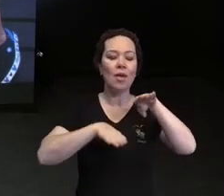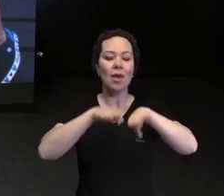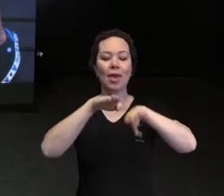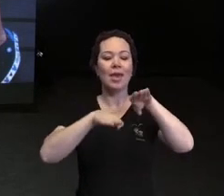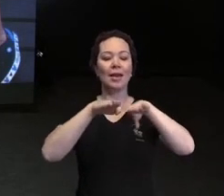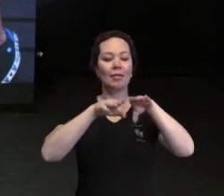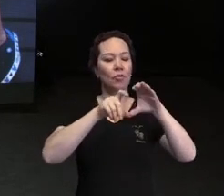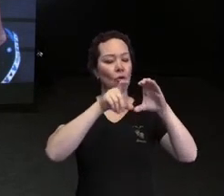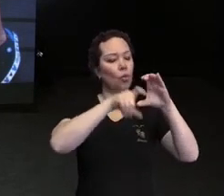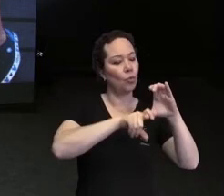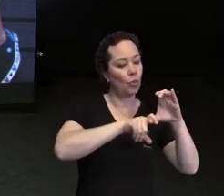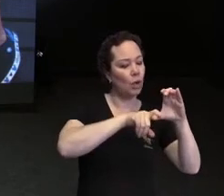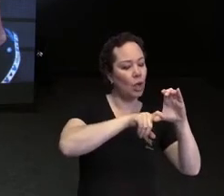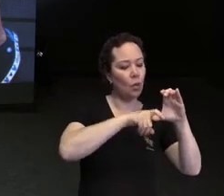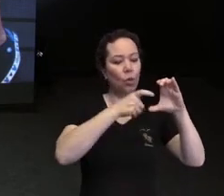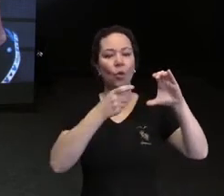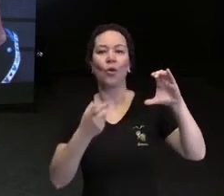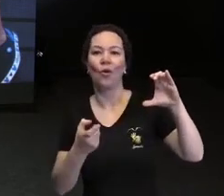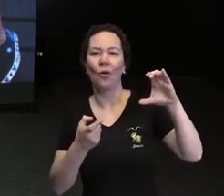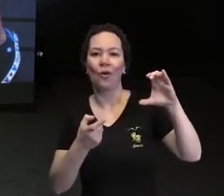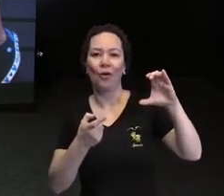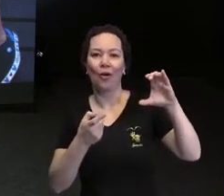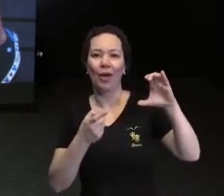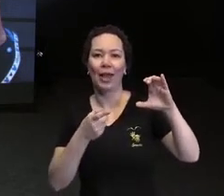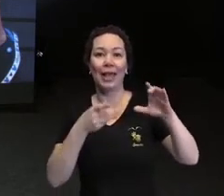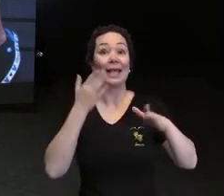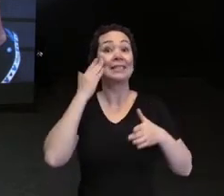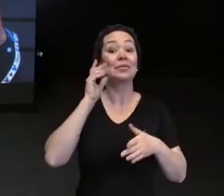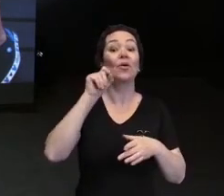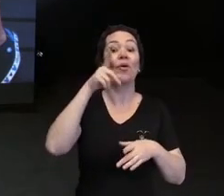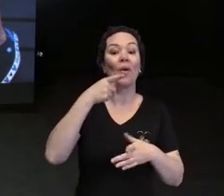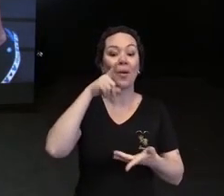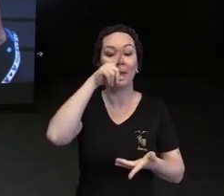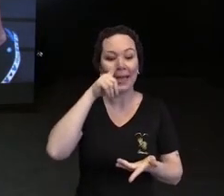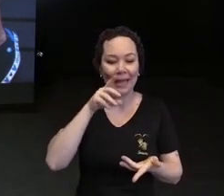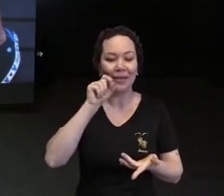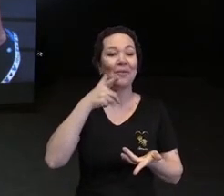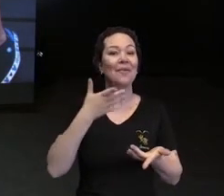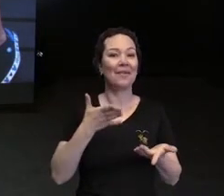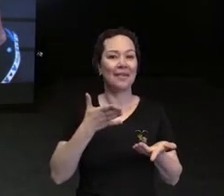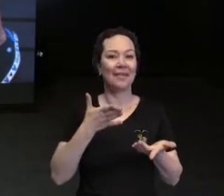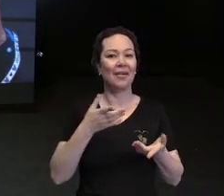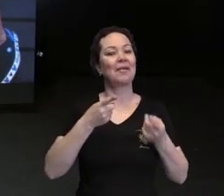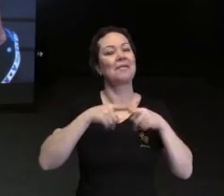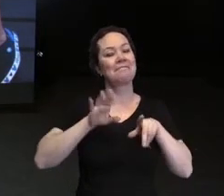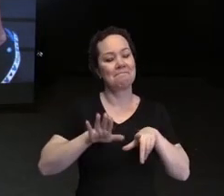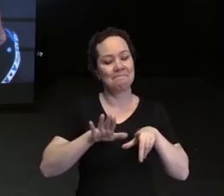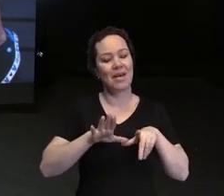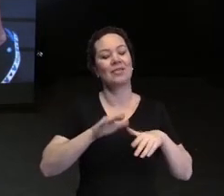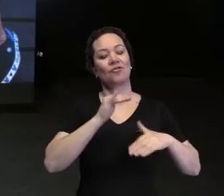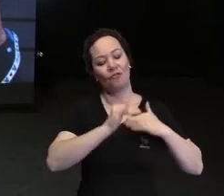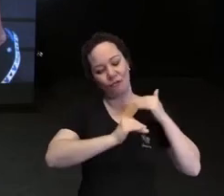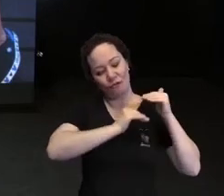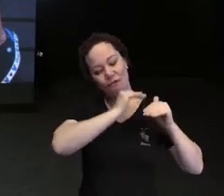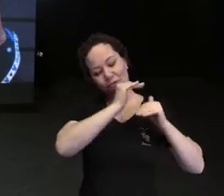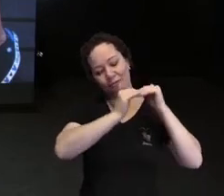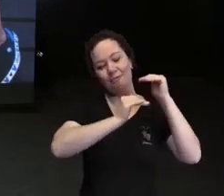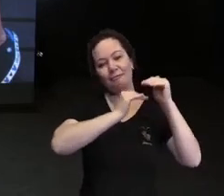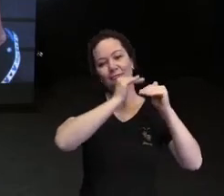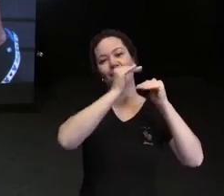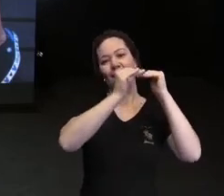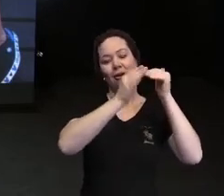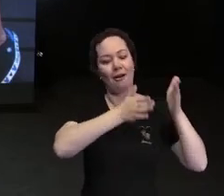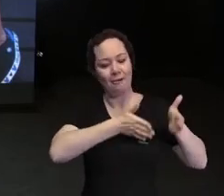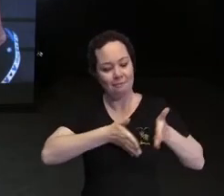e a avaliação dos riscos e perigos mas a gente segue construindo esse caminho esse percurso